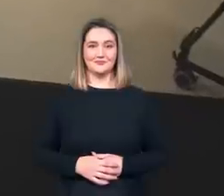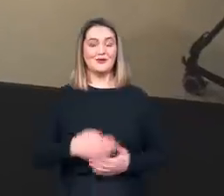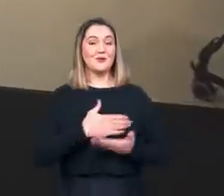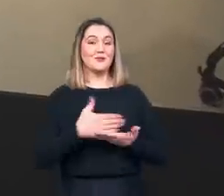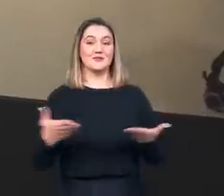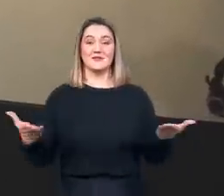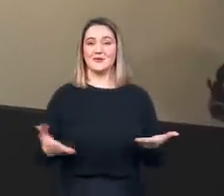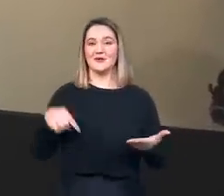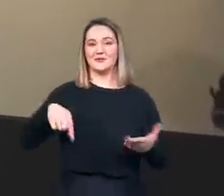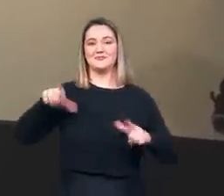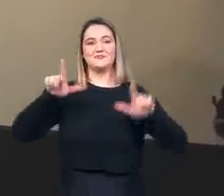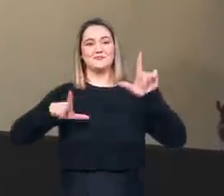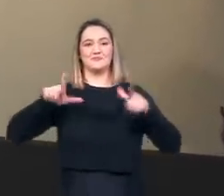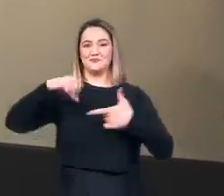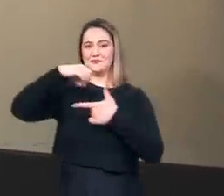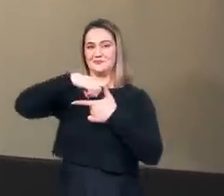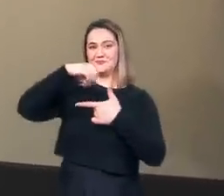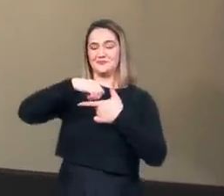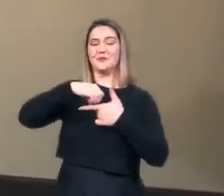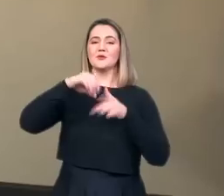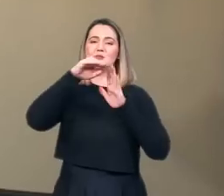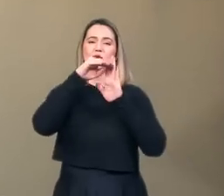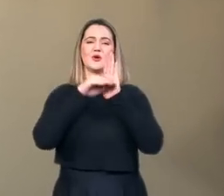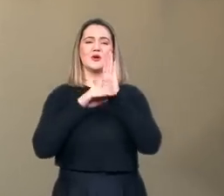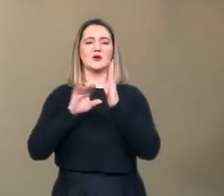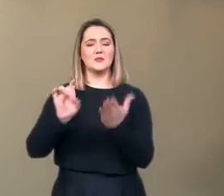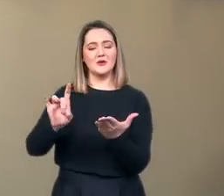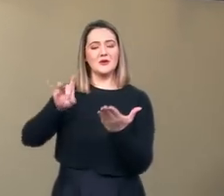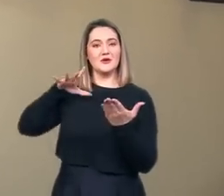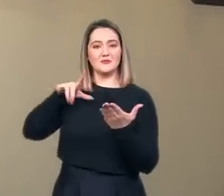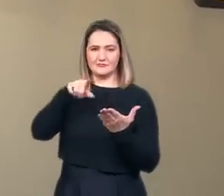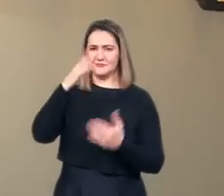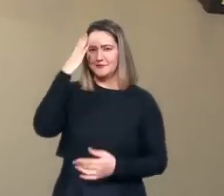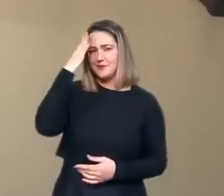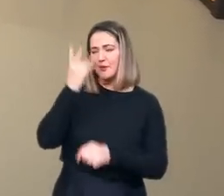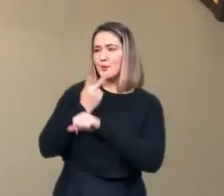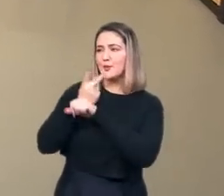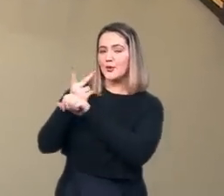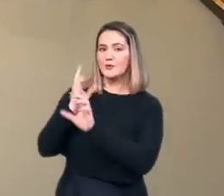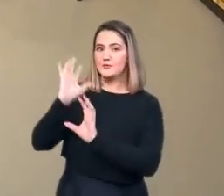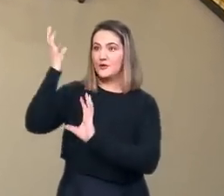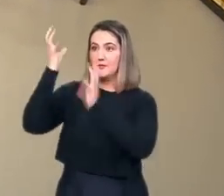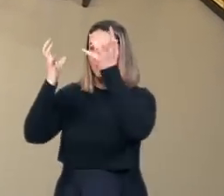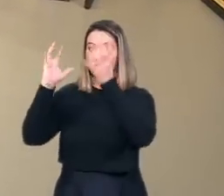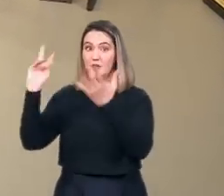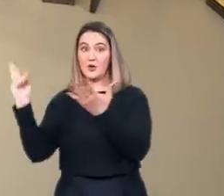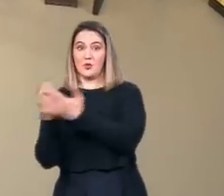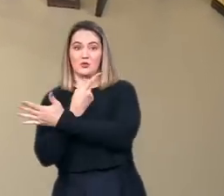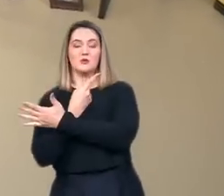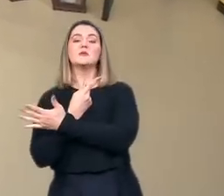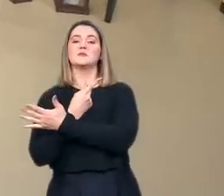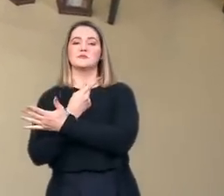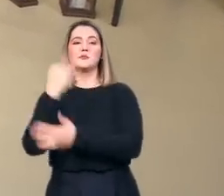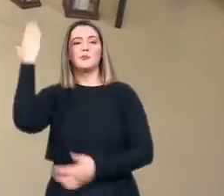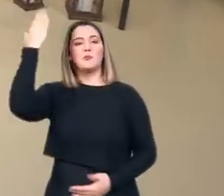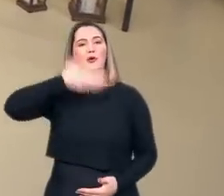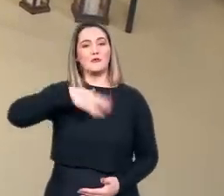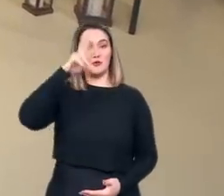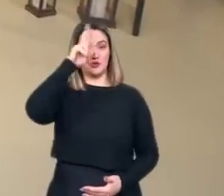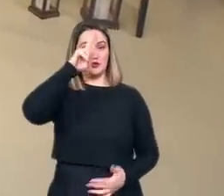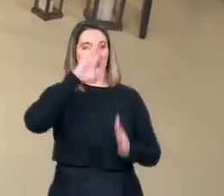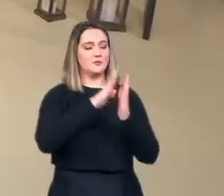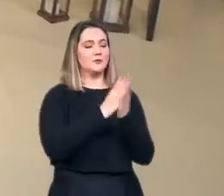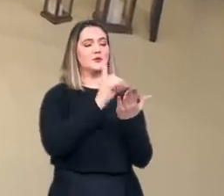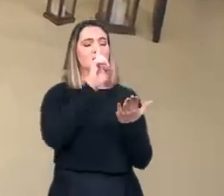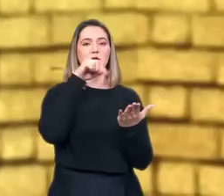Começa agora pela TV Novo Tempo mais um programa Evidências, e você sabe, sempre em busca de fatos que comprovem a veracidade histórica da